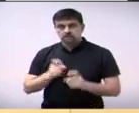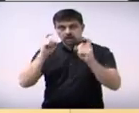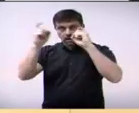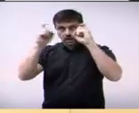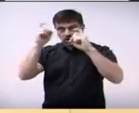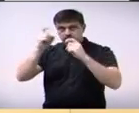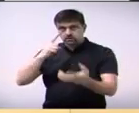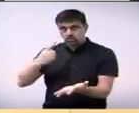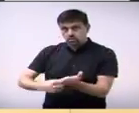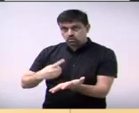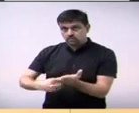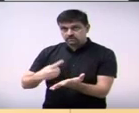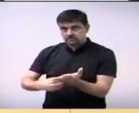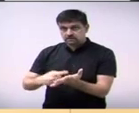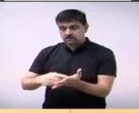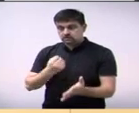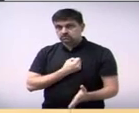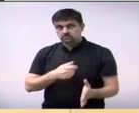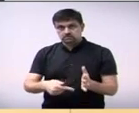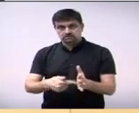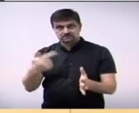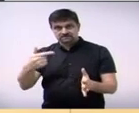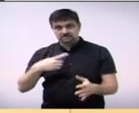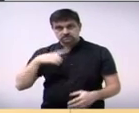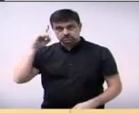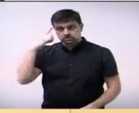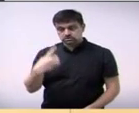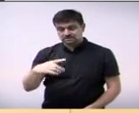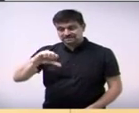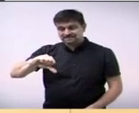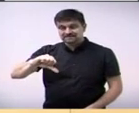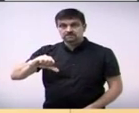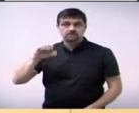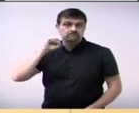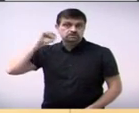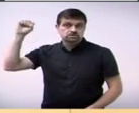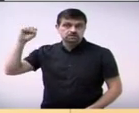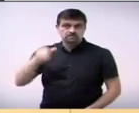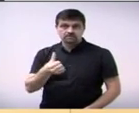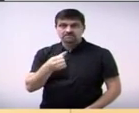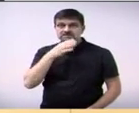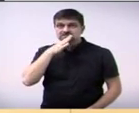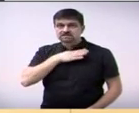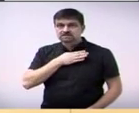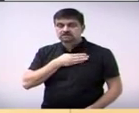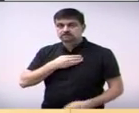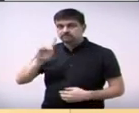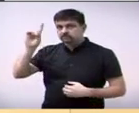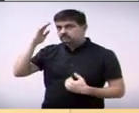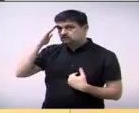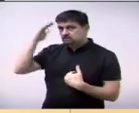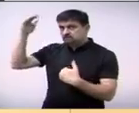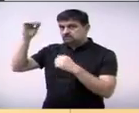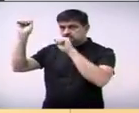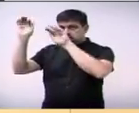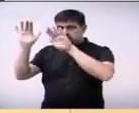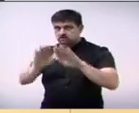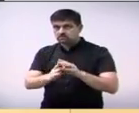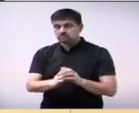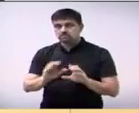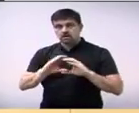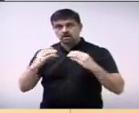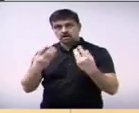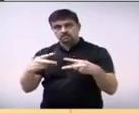realização da sétima sessão ordinária, no dia 19 de abril, terça-feira, às 18h. Agradecendo pela graça e proteção de Deus, a Câmara